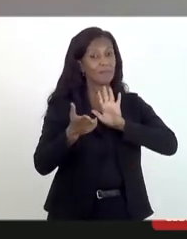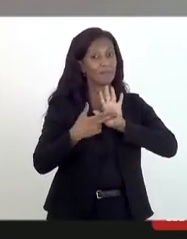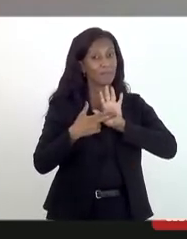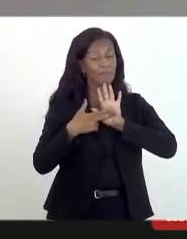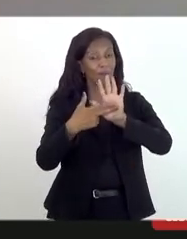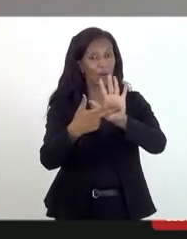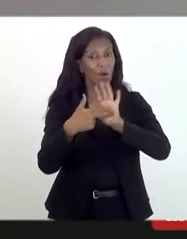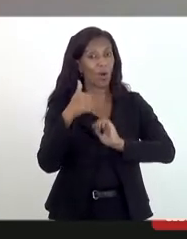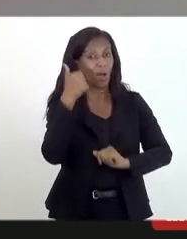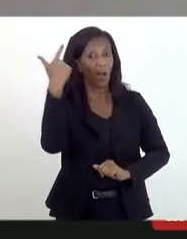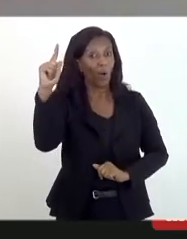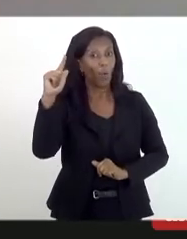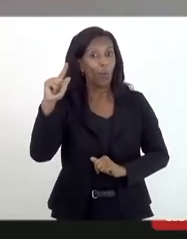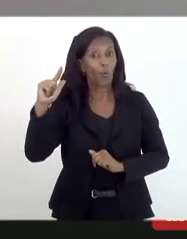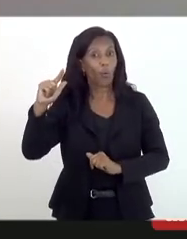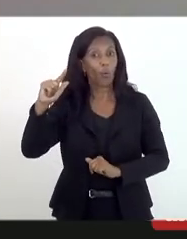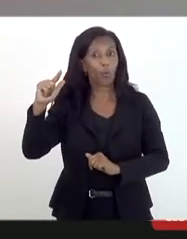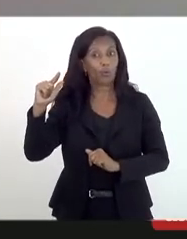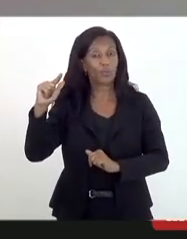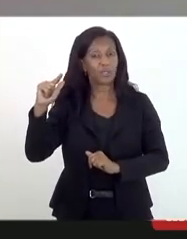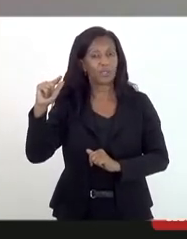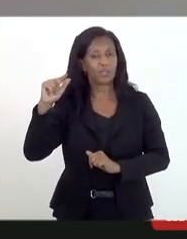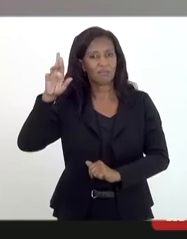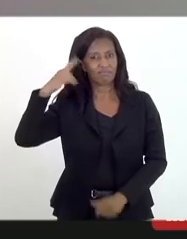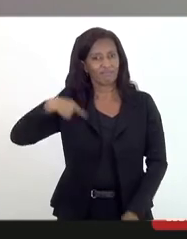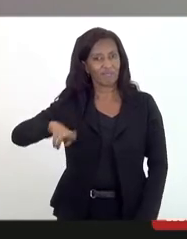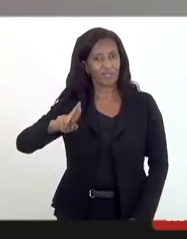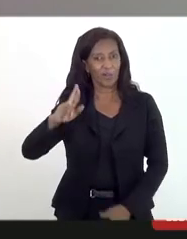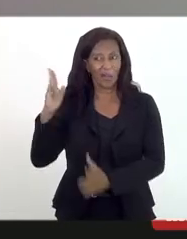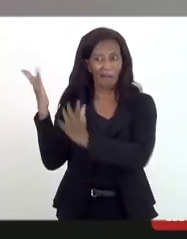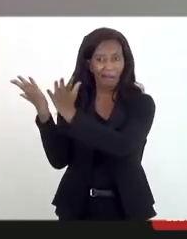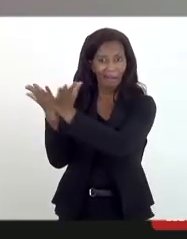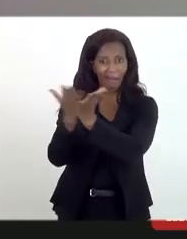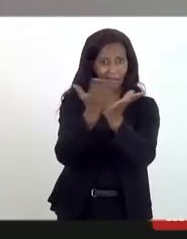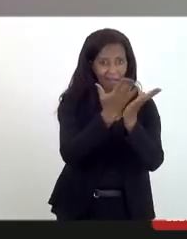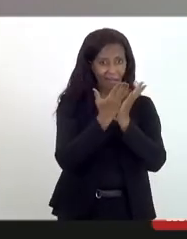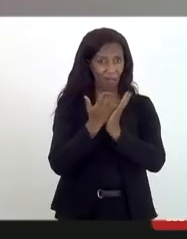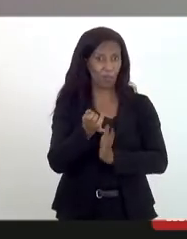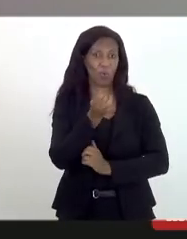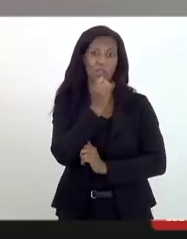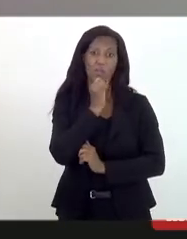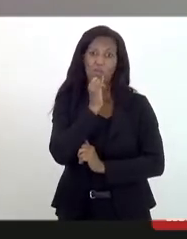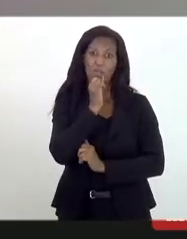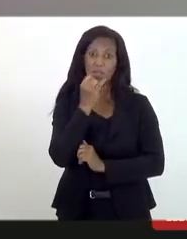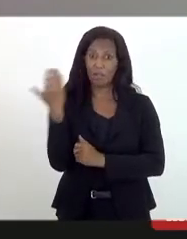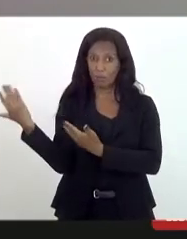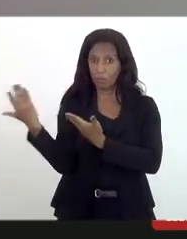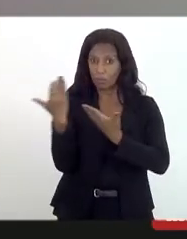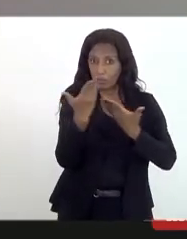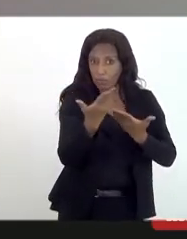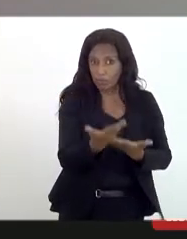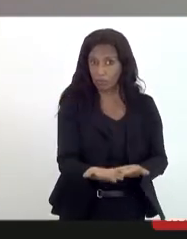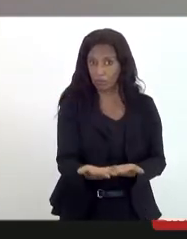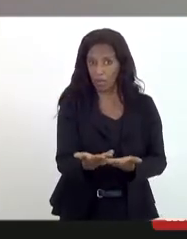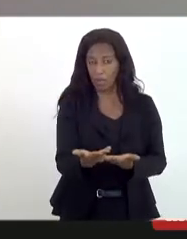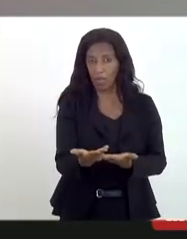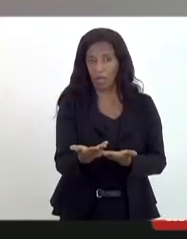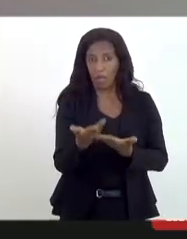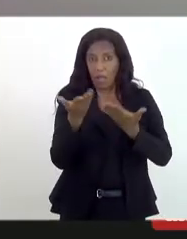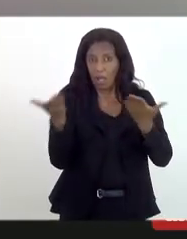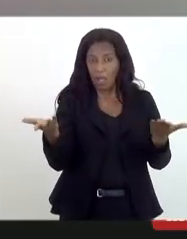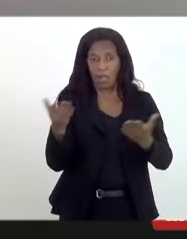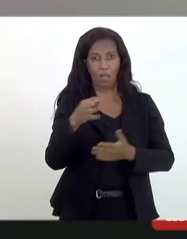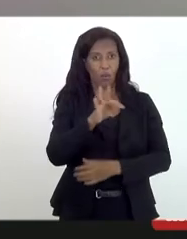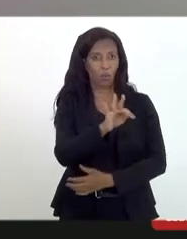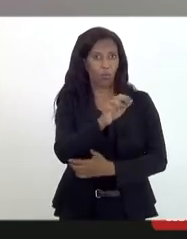ataques a outras religiões evangélicas, porque o exemplo que o senhor traz aqui é extremo, é o